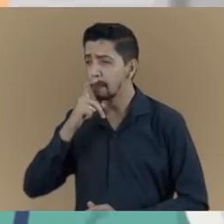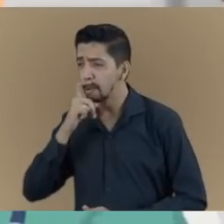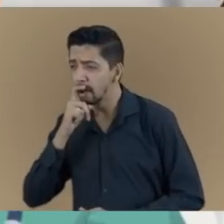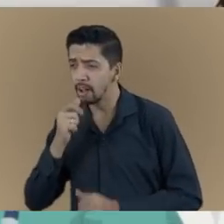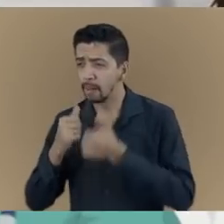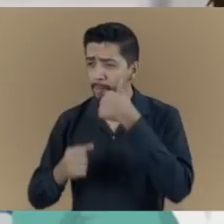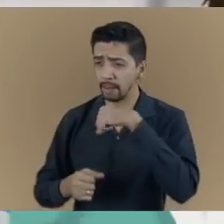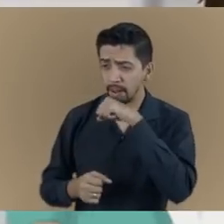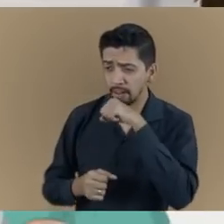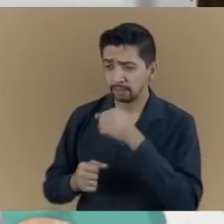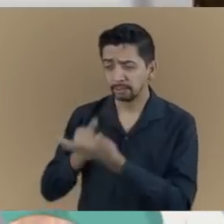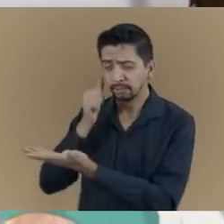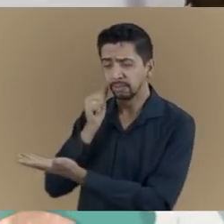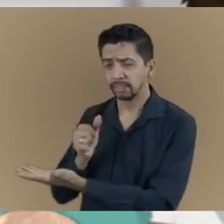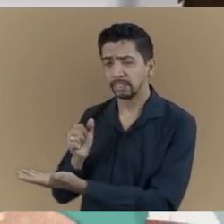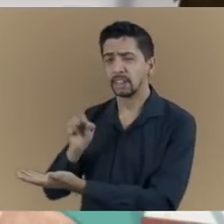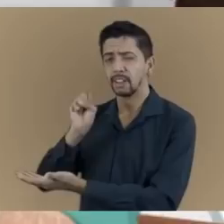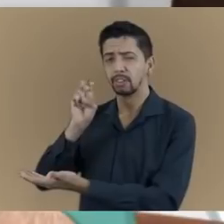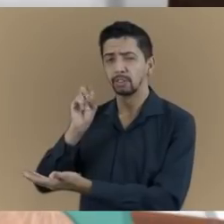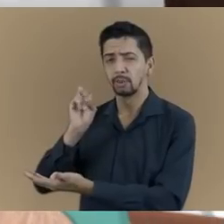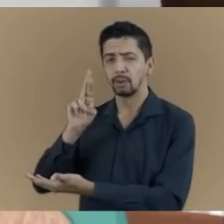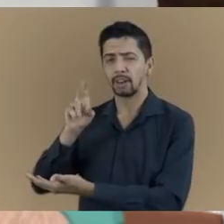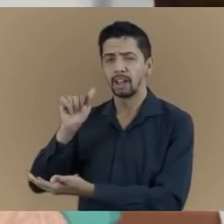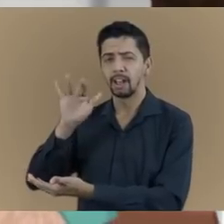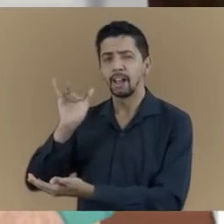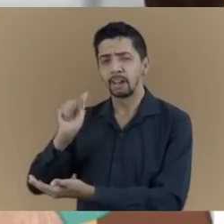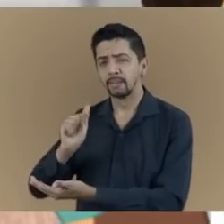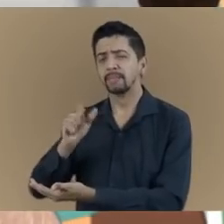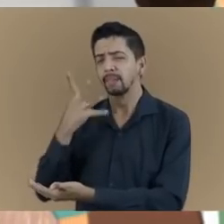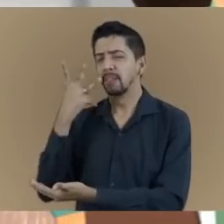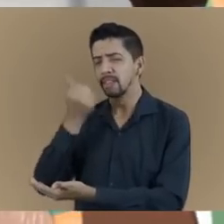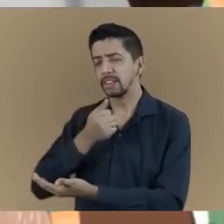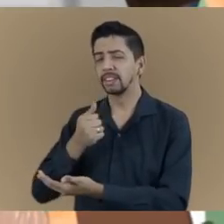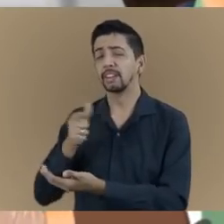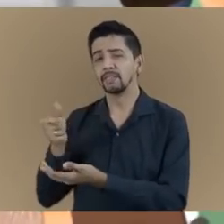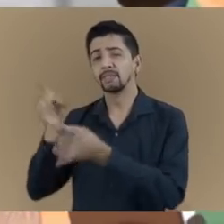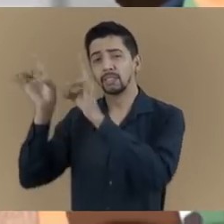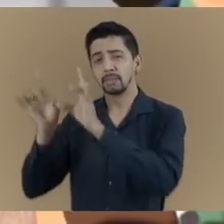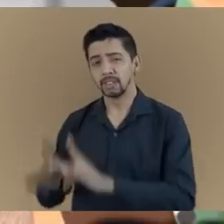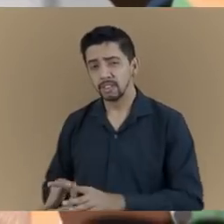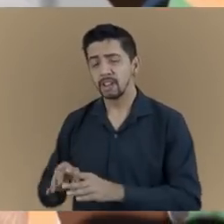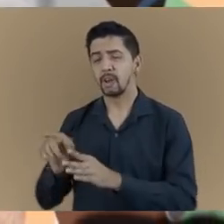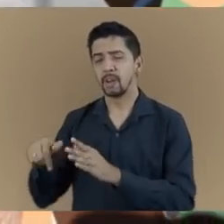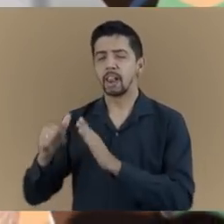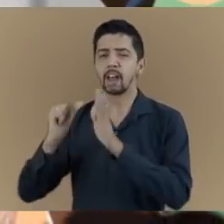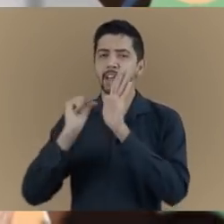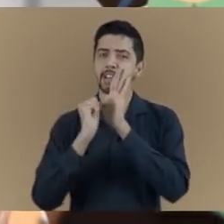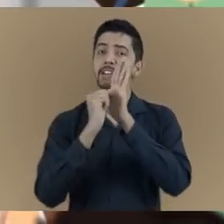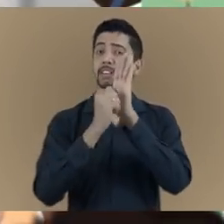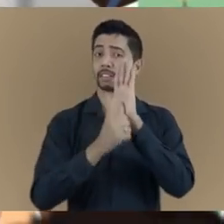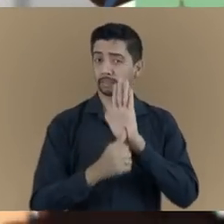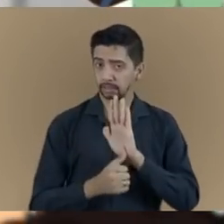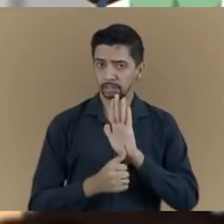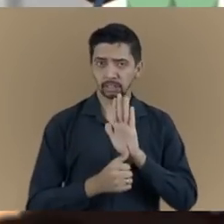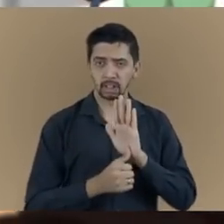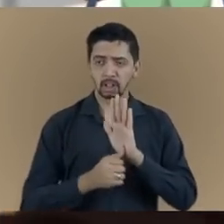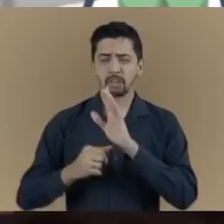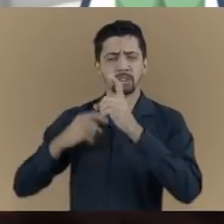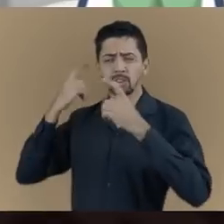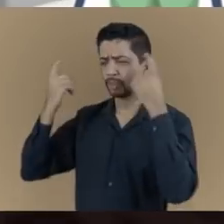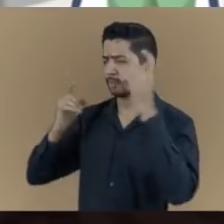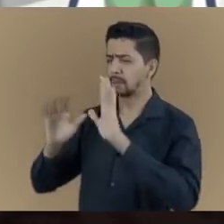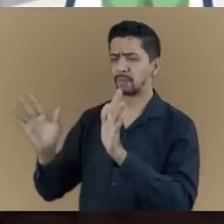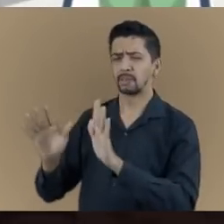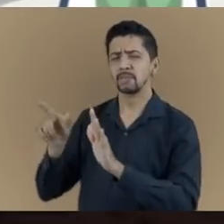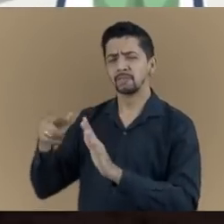Ai mãe, a Soraya é uma menina linda. E veio especial. Com trissomia 21, a popular síndrome de Down.